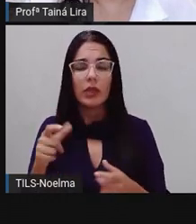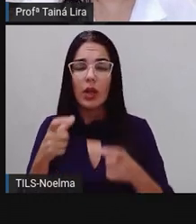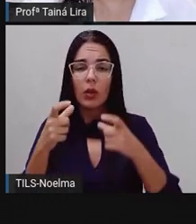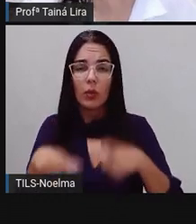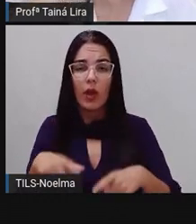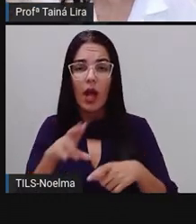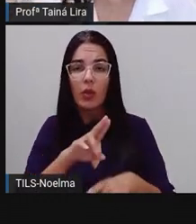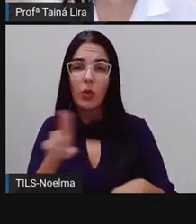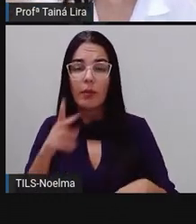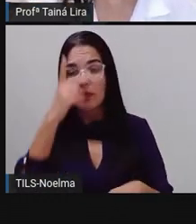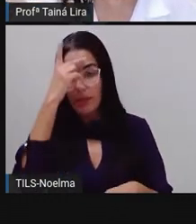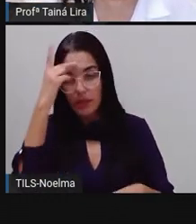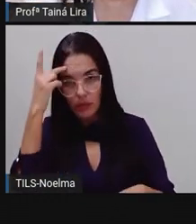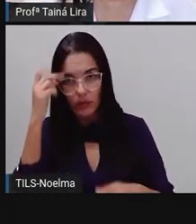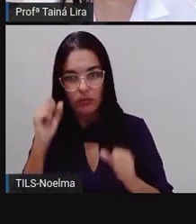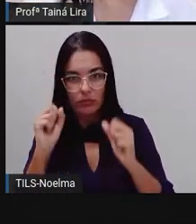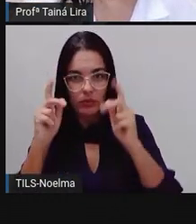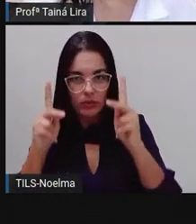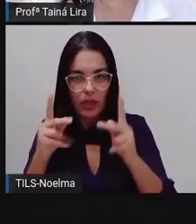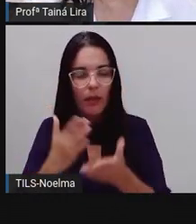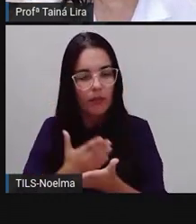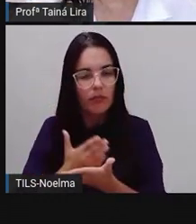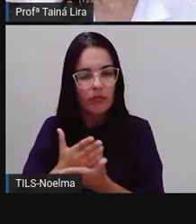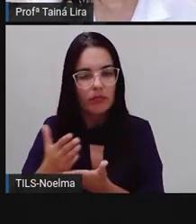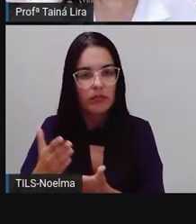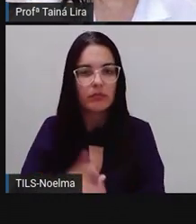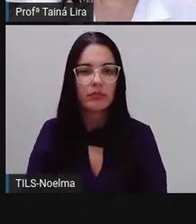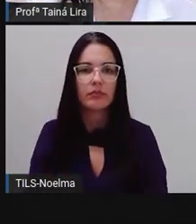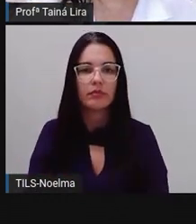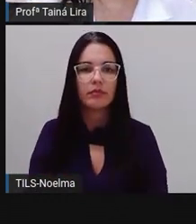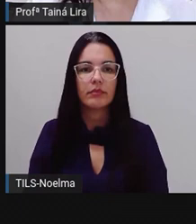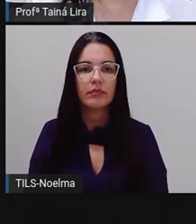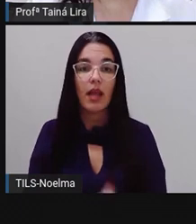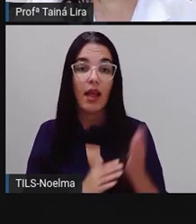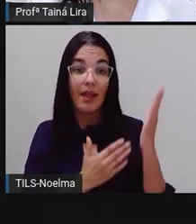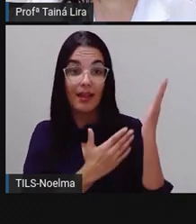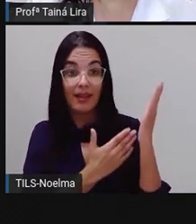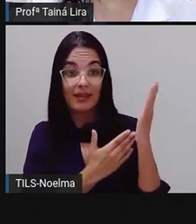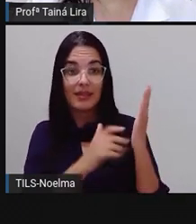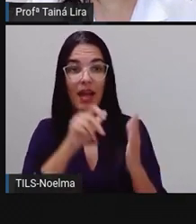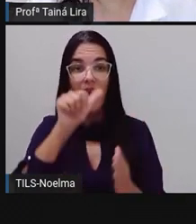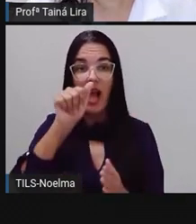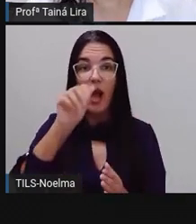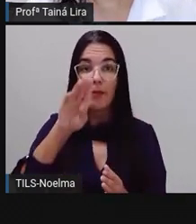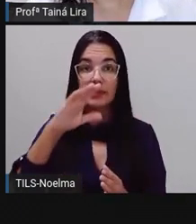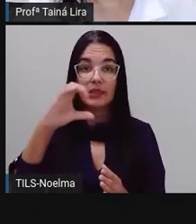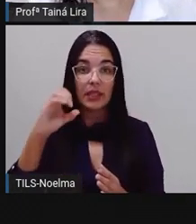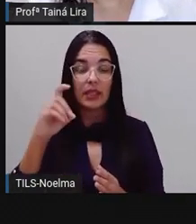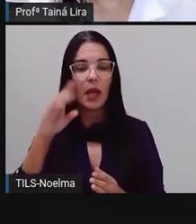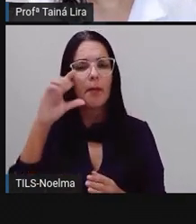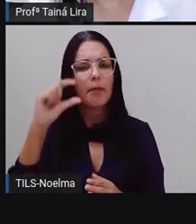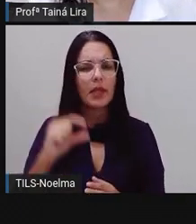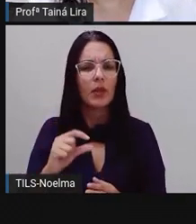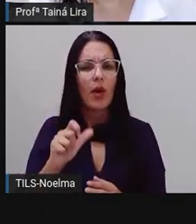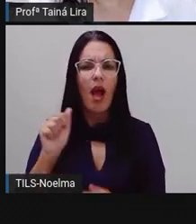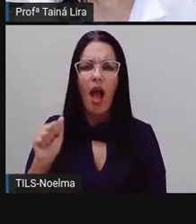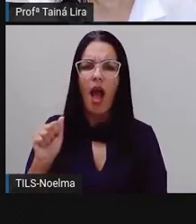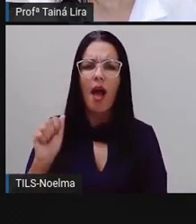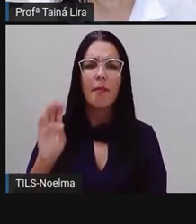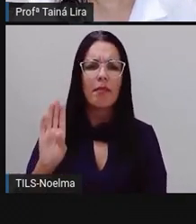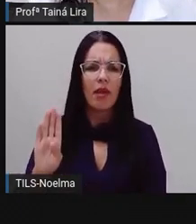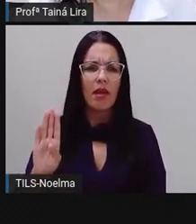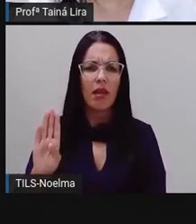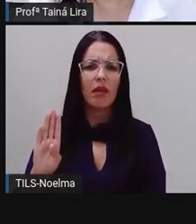de pessoas, mas nós vamos vendo aqui. Então, esse é o alfabeto, o cursivo minúsculo, então, A,